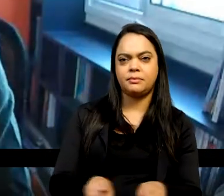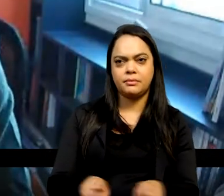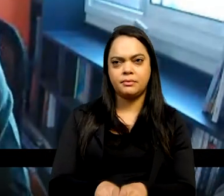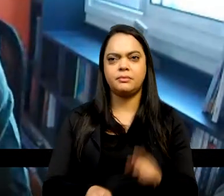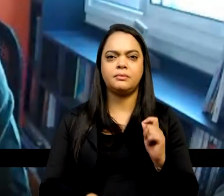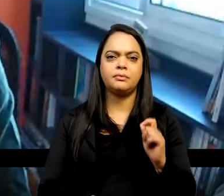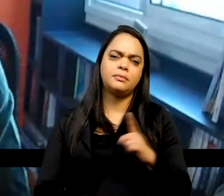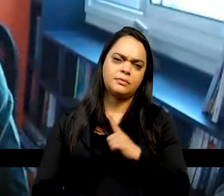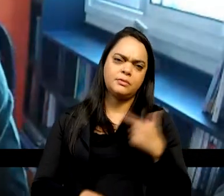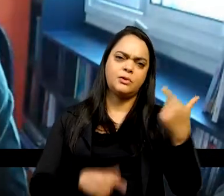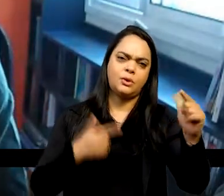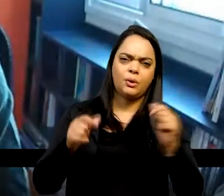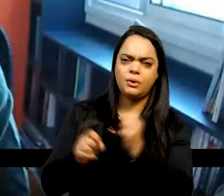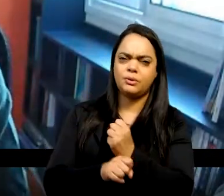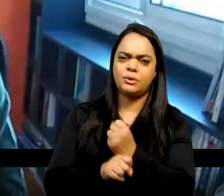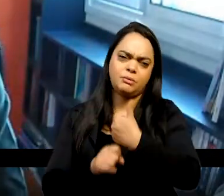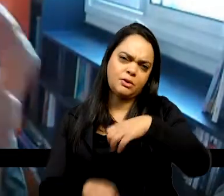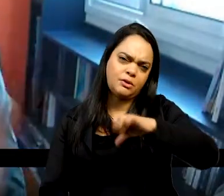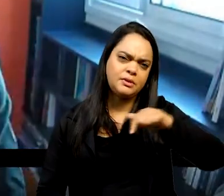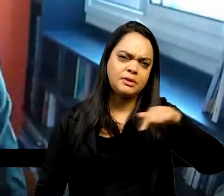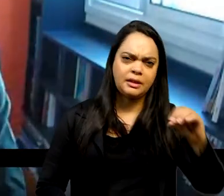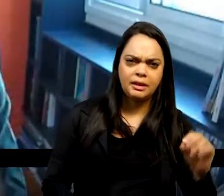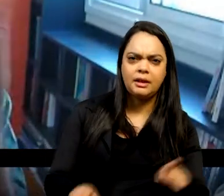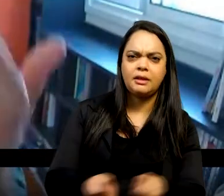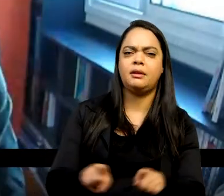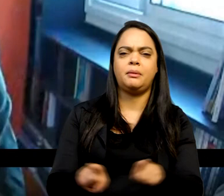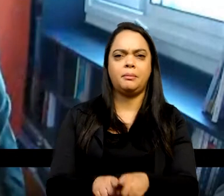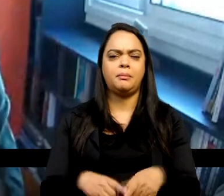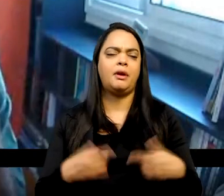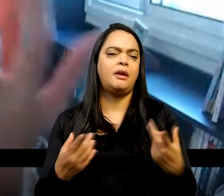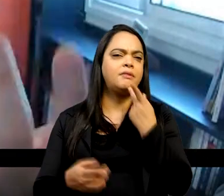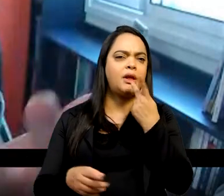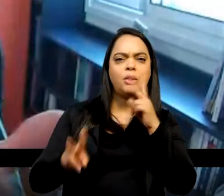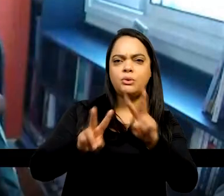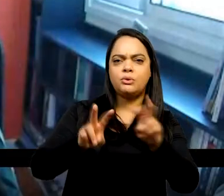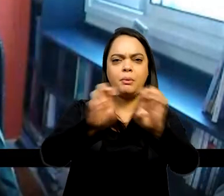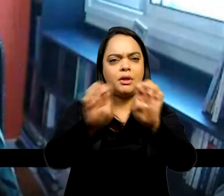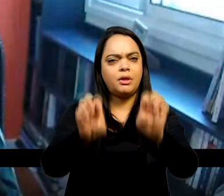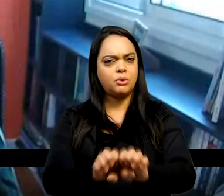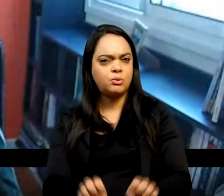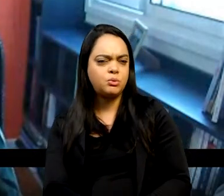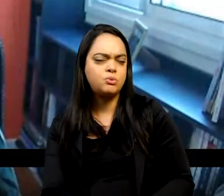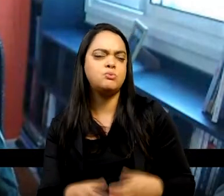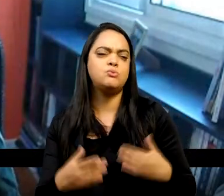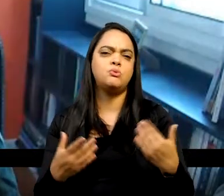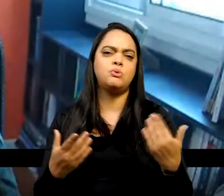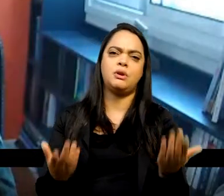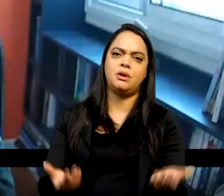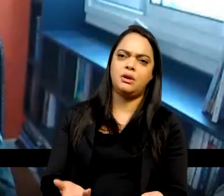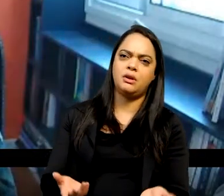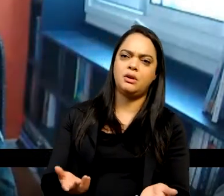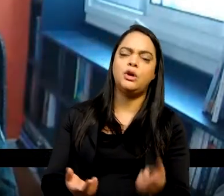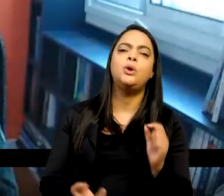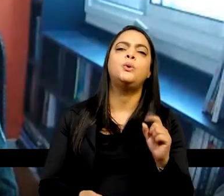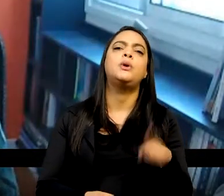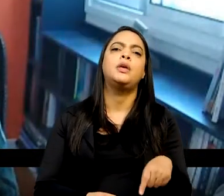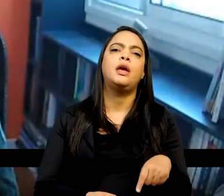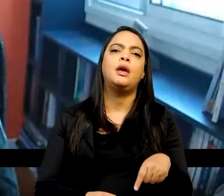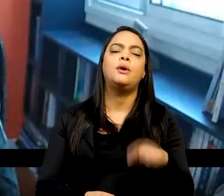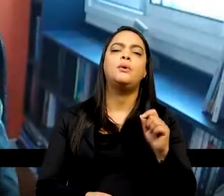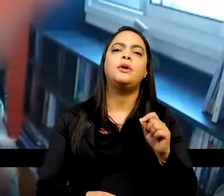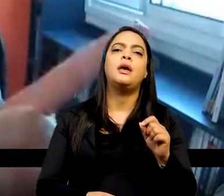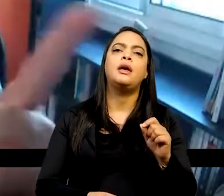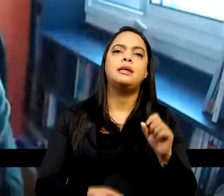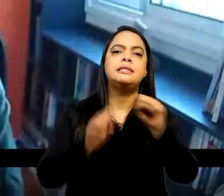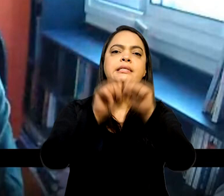Novaes nos anos 70, com os estudos sobre as estruturas dinâmicas do que ele chamou de antigo sistema